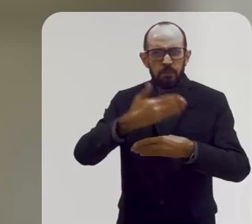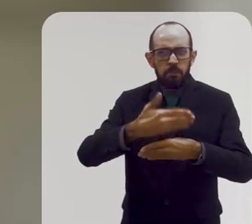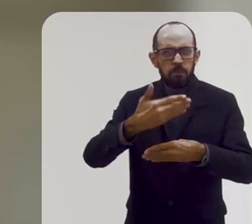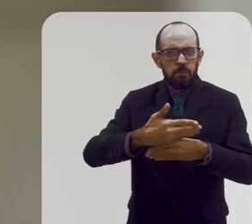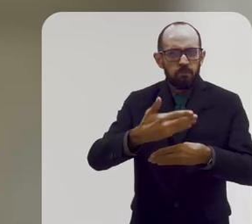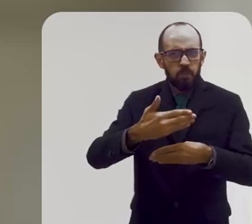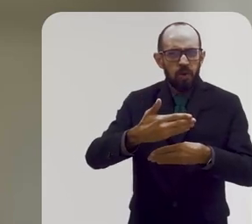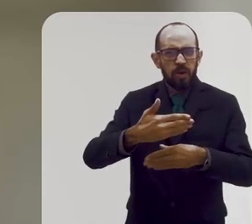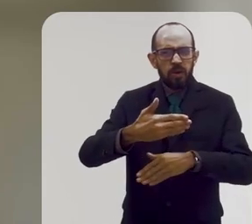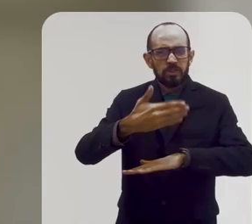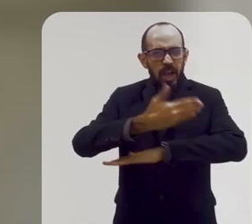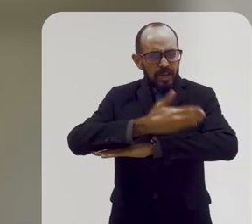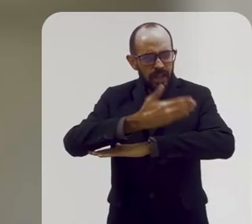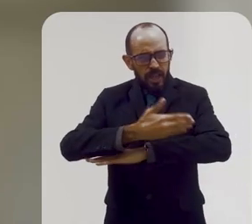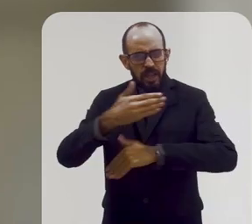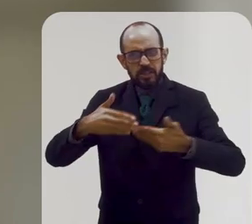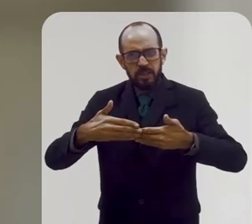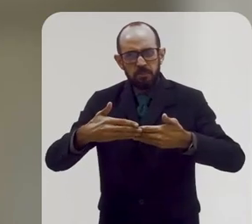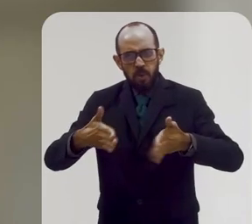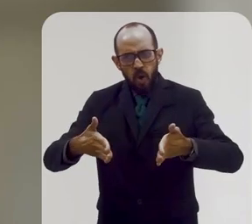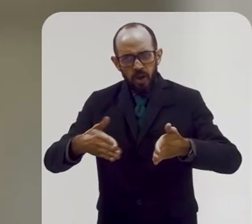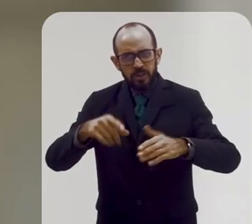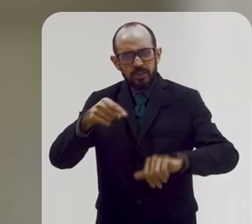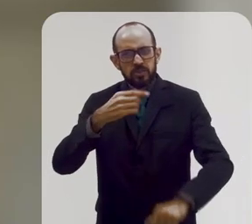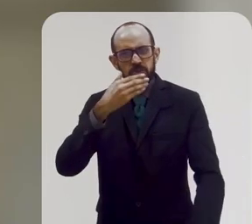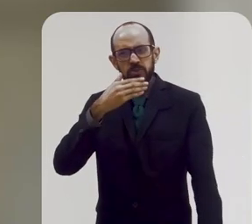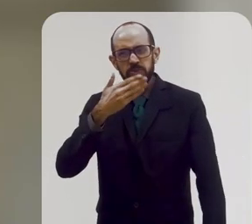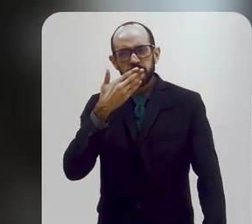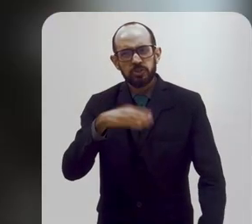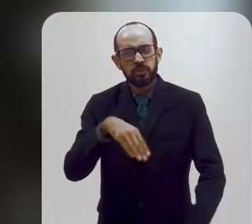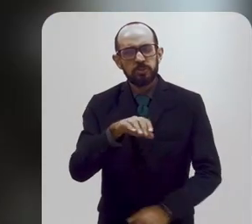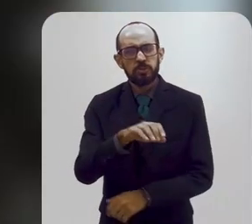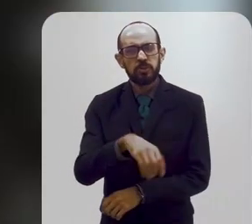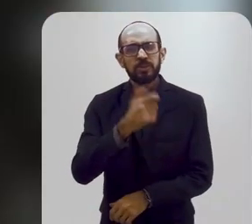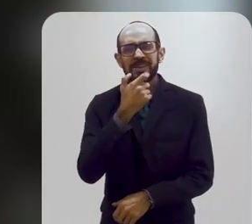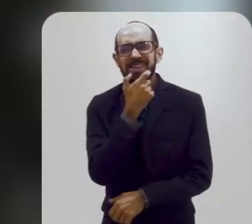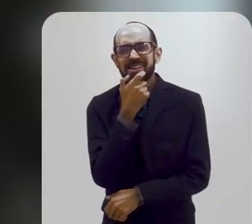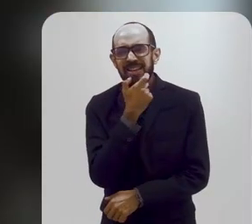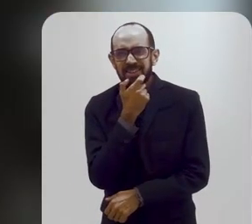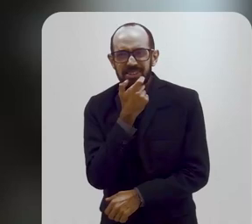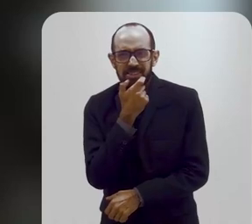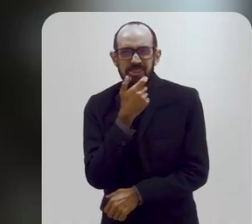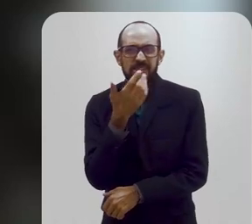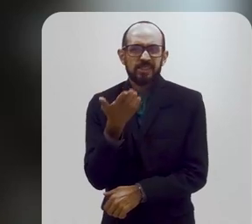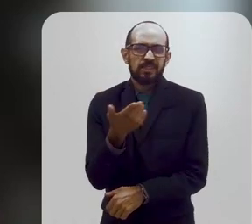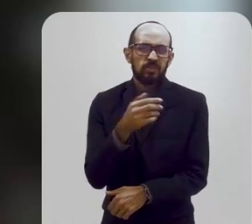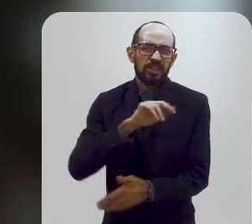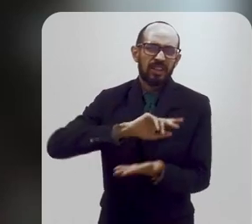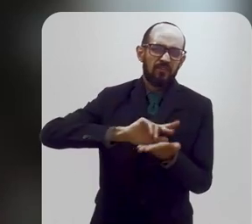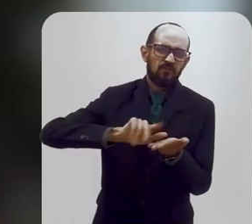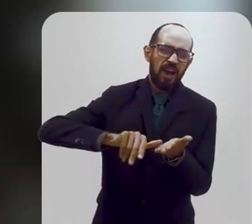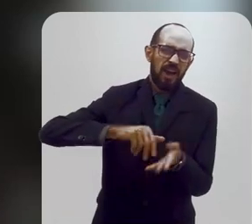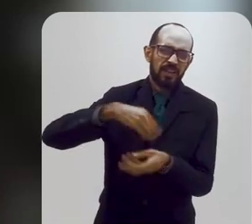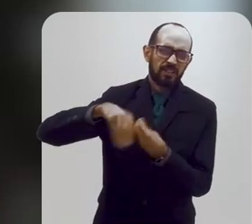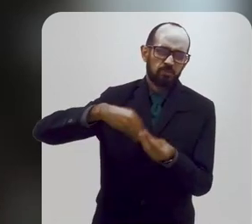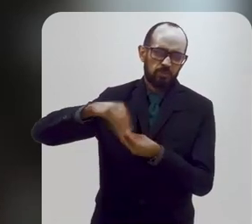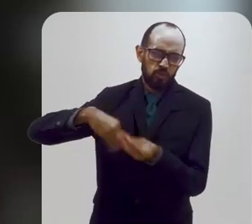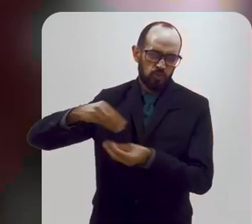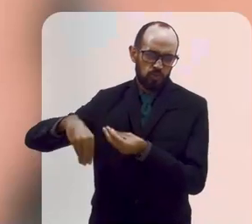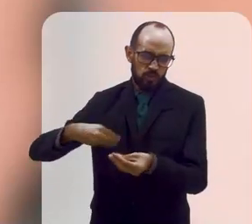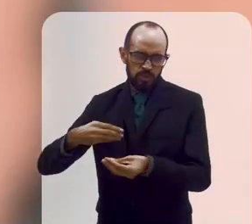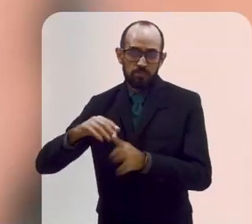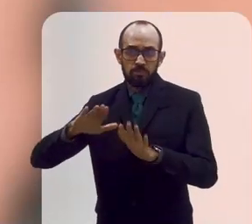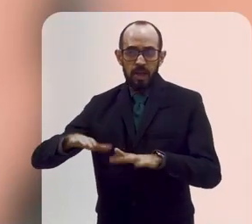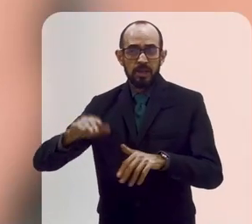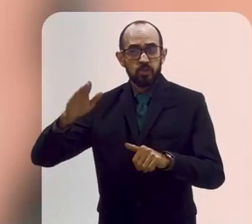portas e janelas do estilo elizabetano, inglês. Enfim, então você vai ter várias misturas de